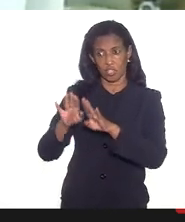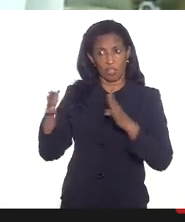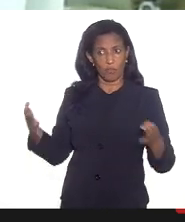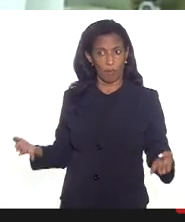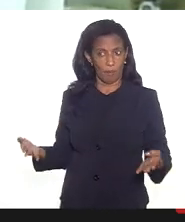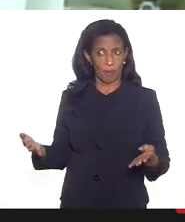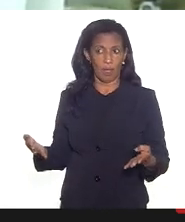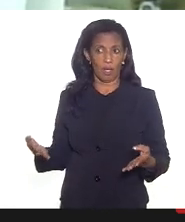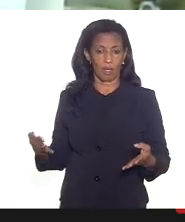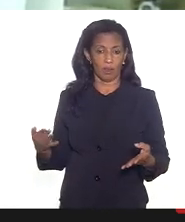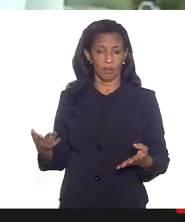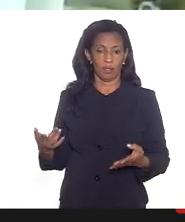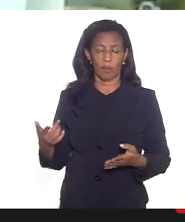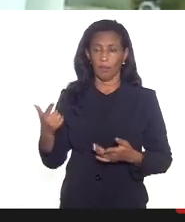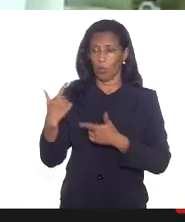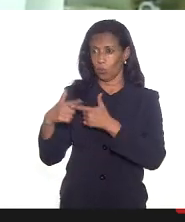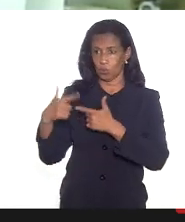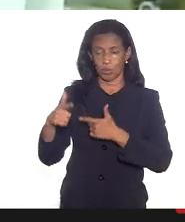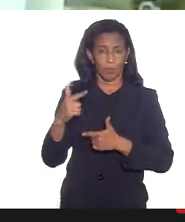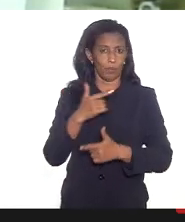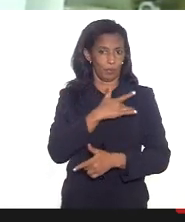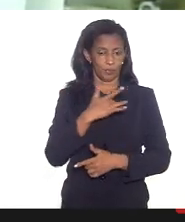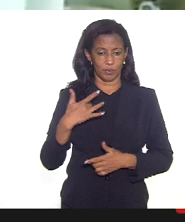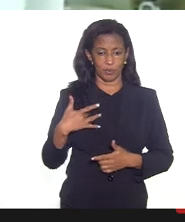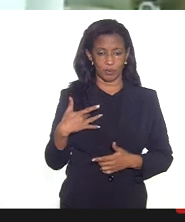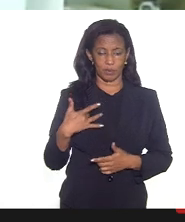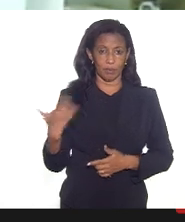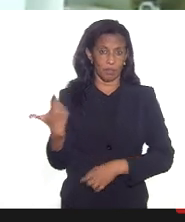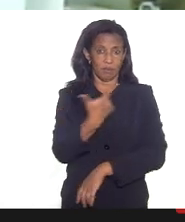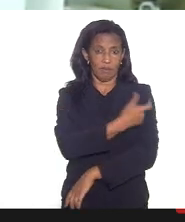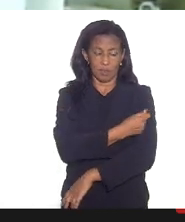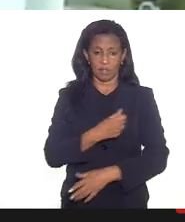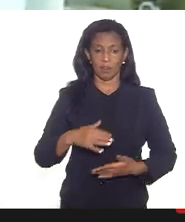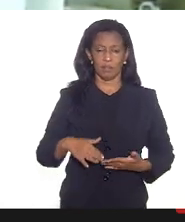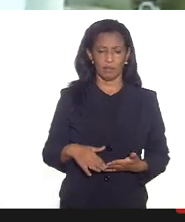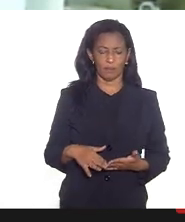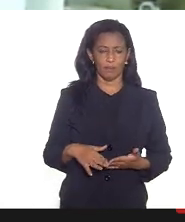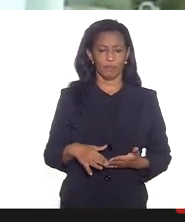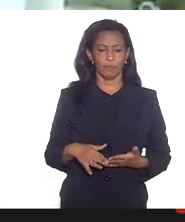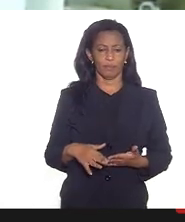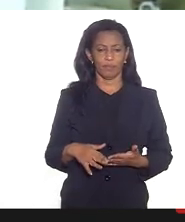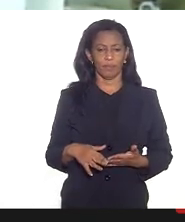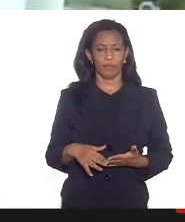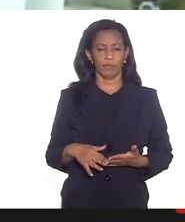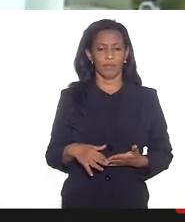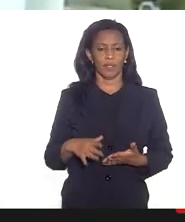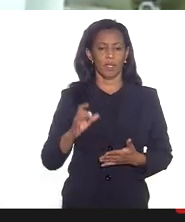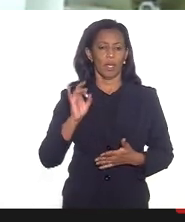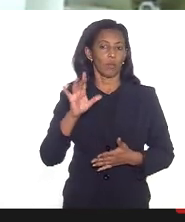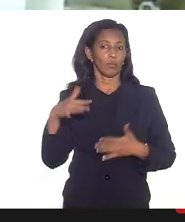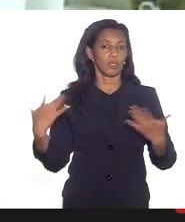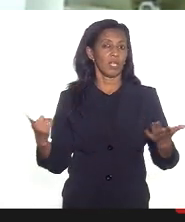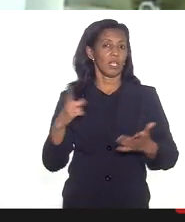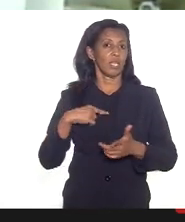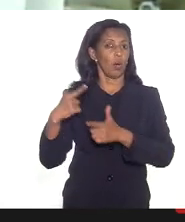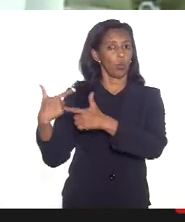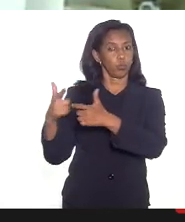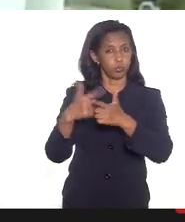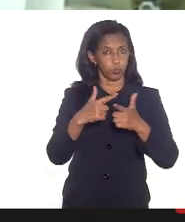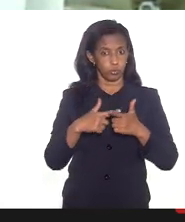para não ter comorbidade deve ser vacinado independente de ter uma comorbidade